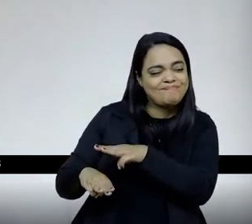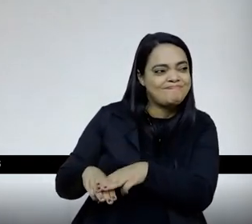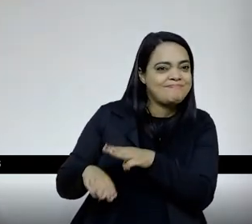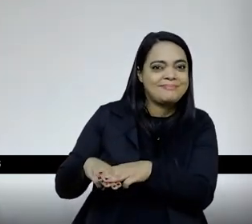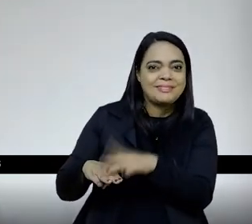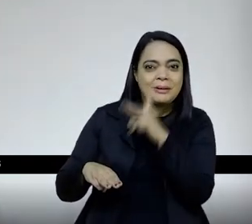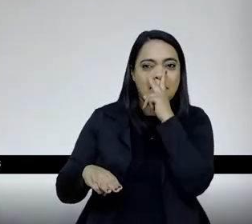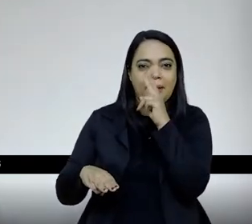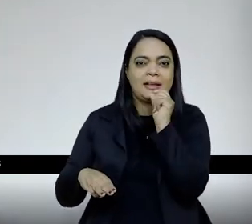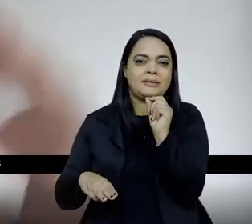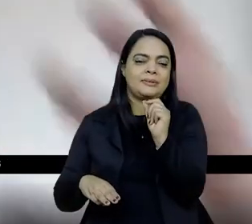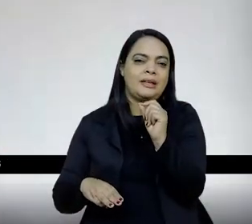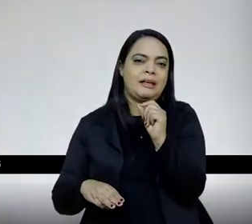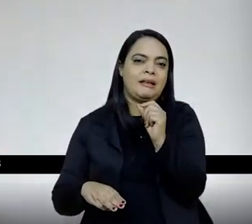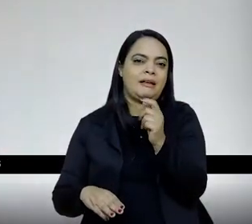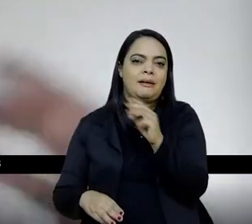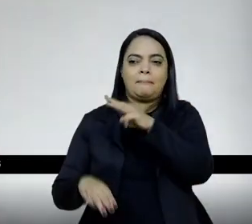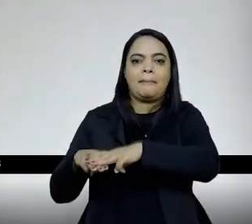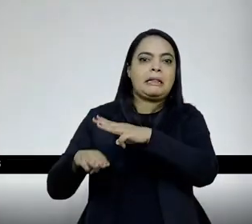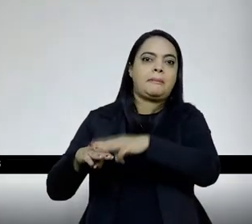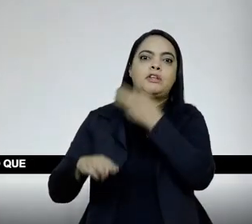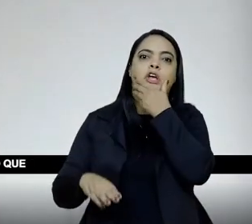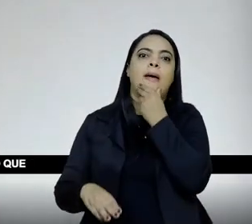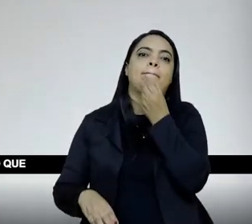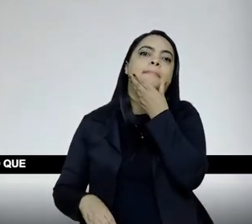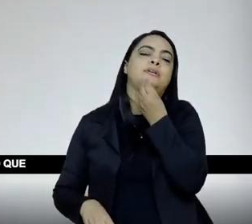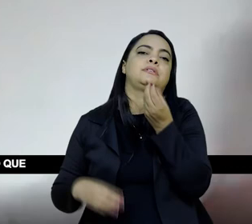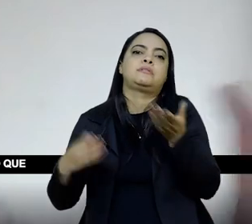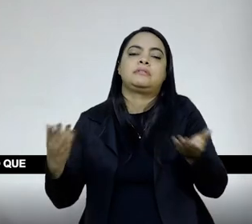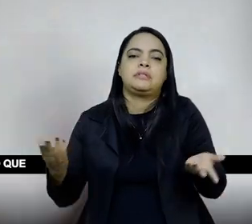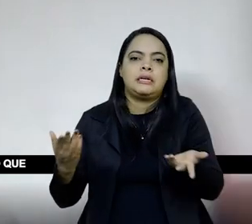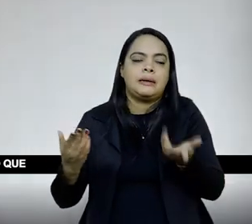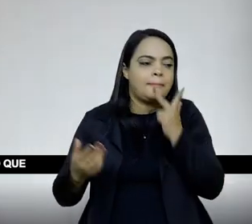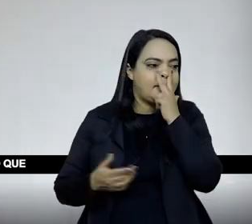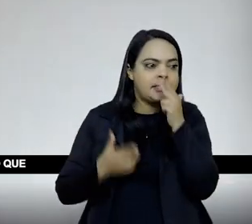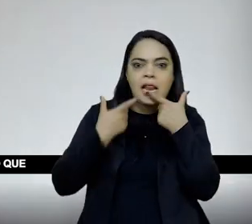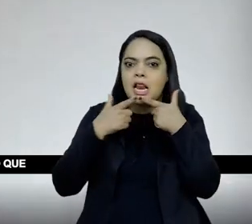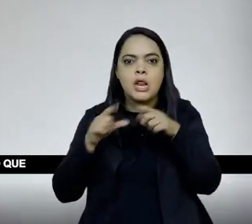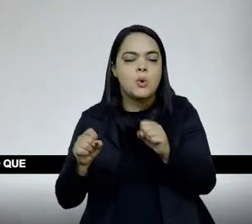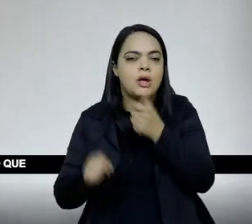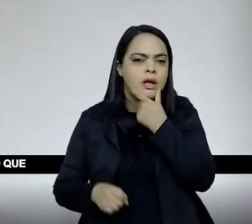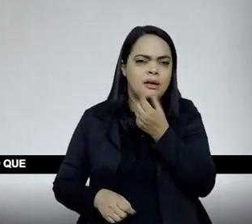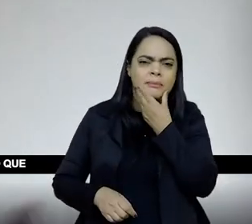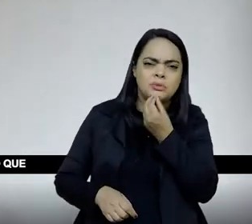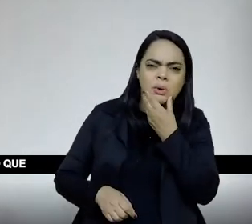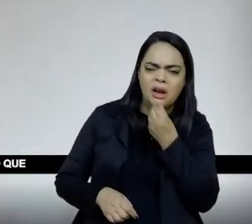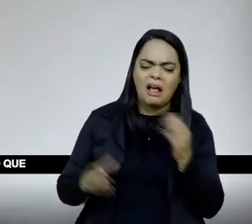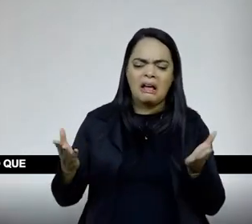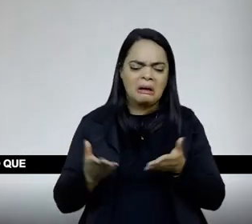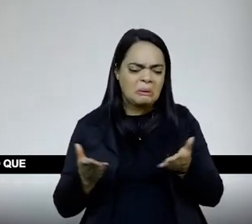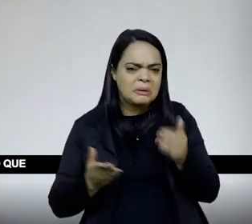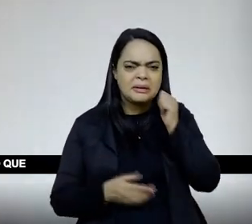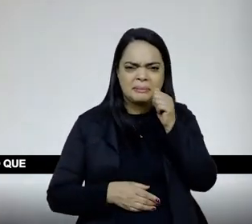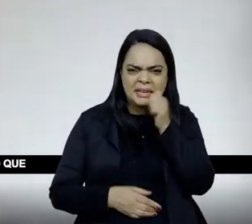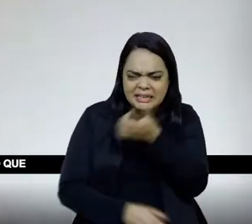masculina, né, a linguagem é isso, é isso que eles reforçam muito, e aí começa a debandada das meninas. Claro que as meninas